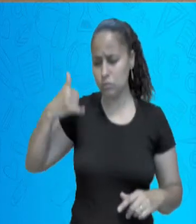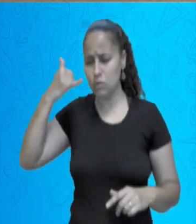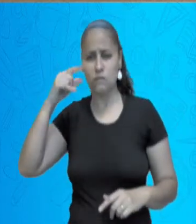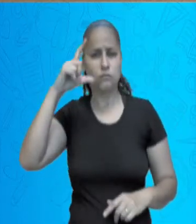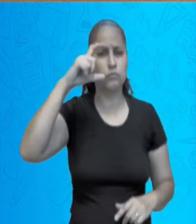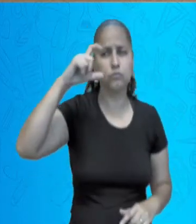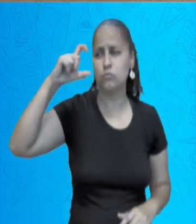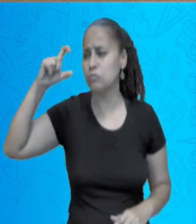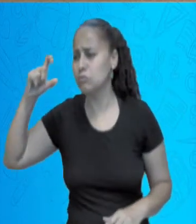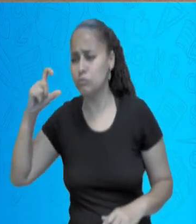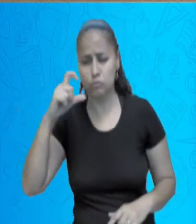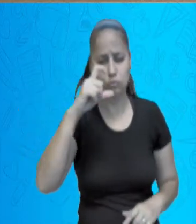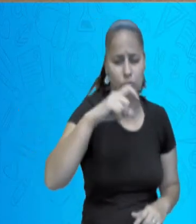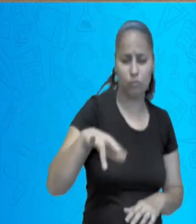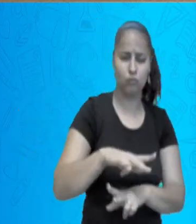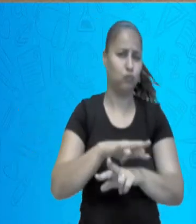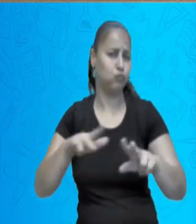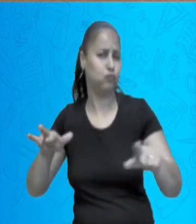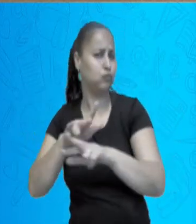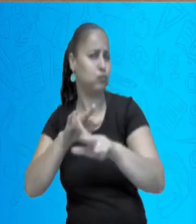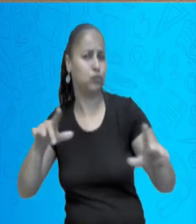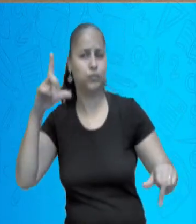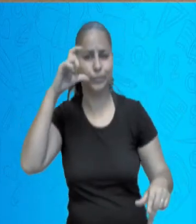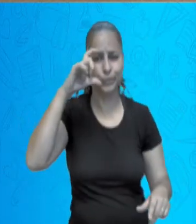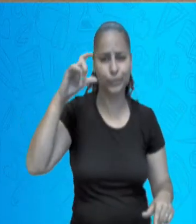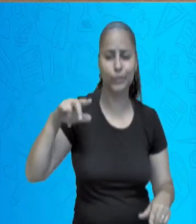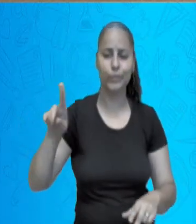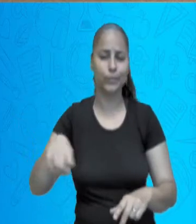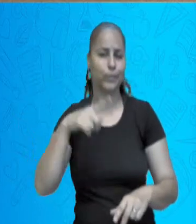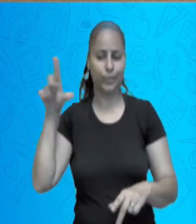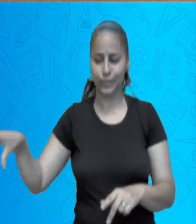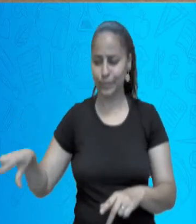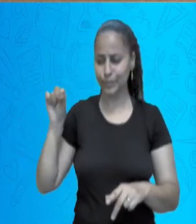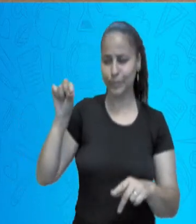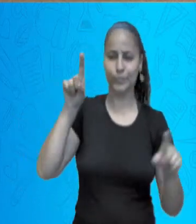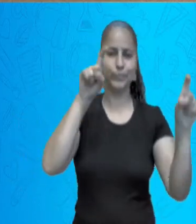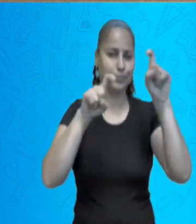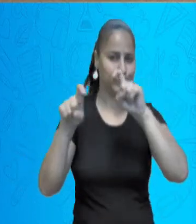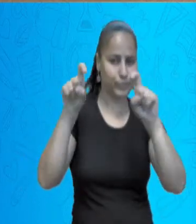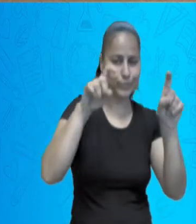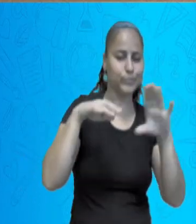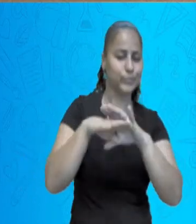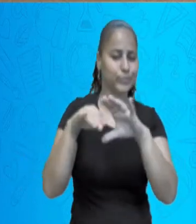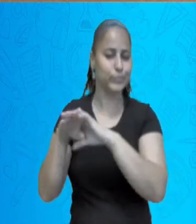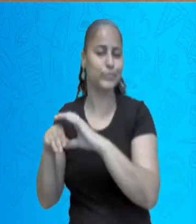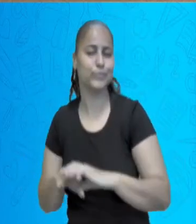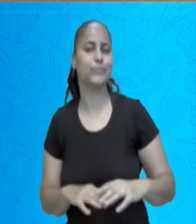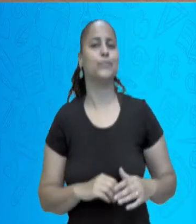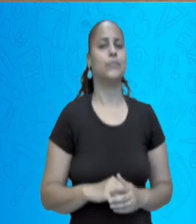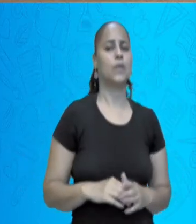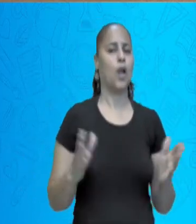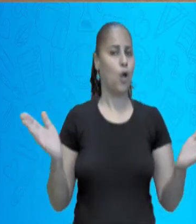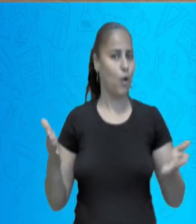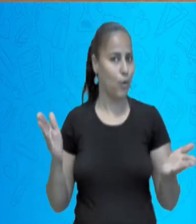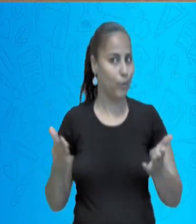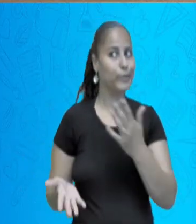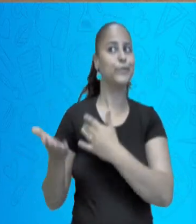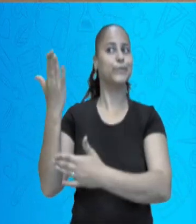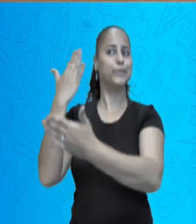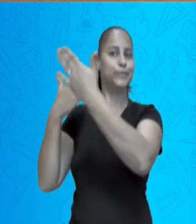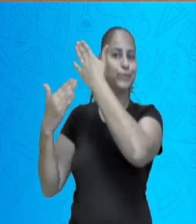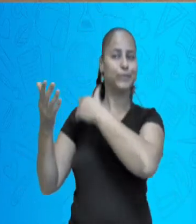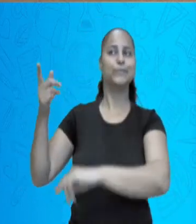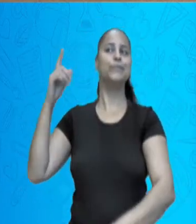aproveitar uma, para poder postar no Facebook ou no Instagram. Aproveite, porque a sua modernidade hoje veio do nosso